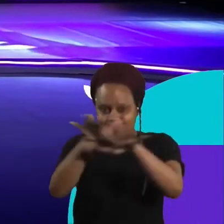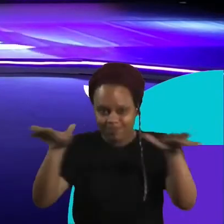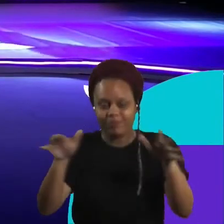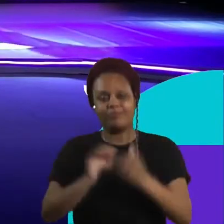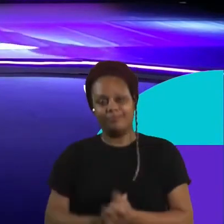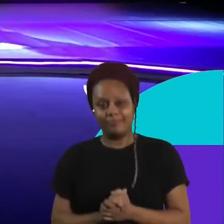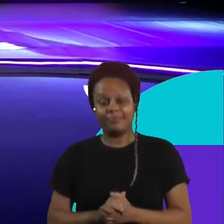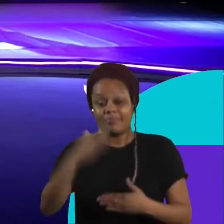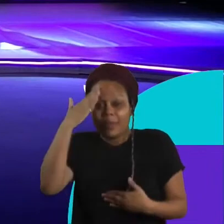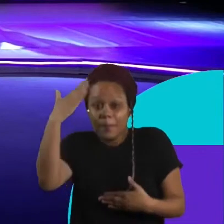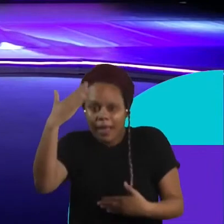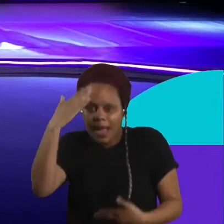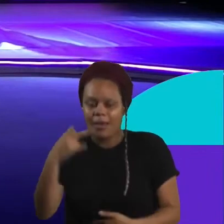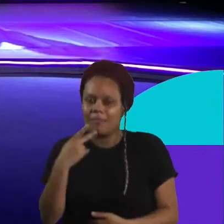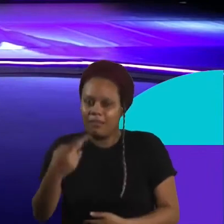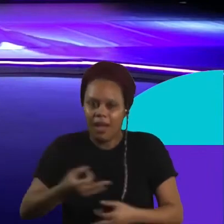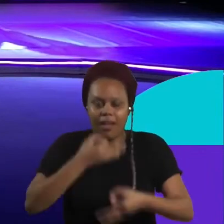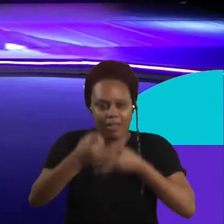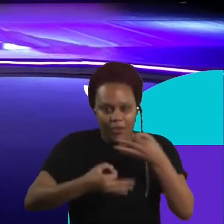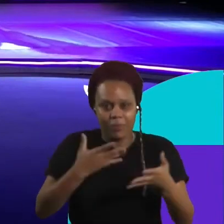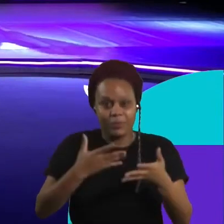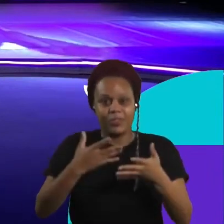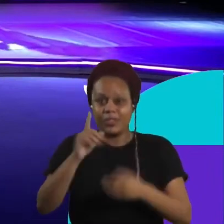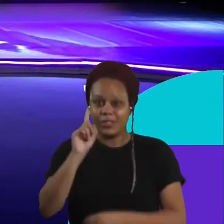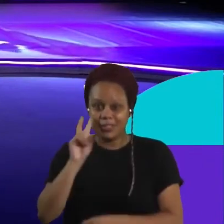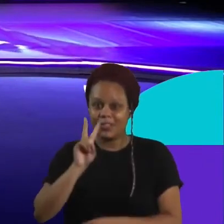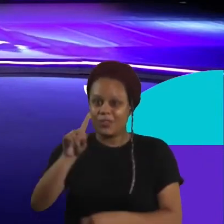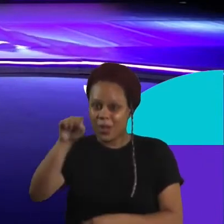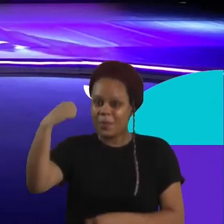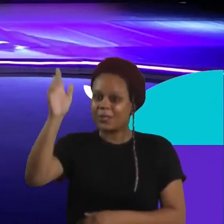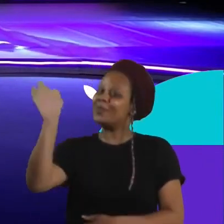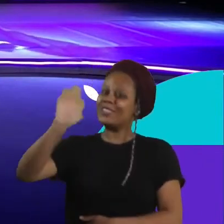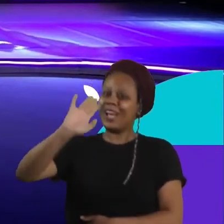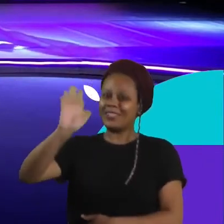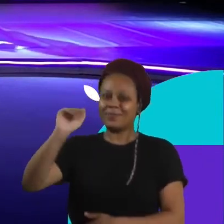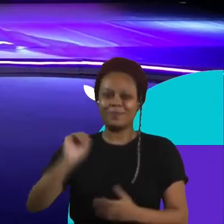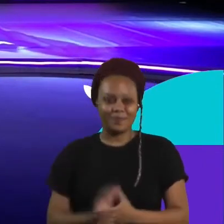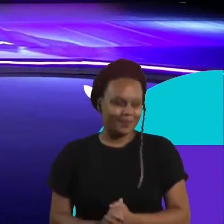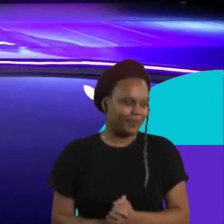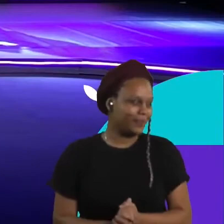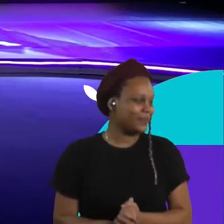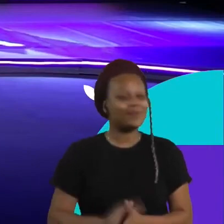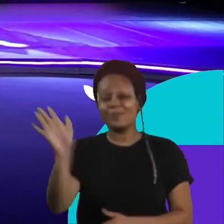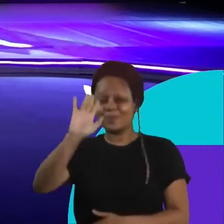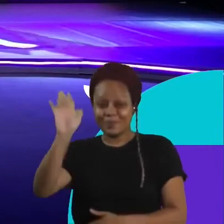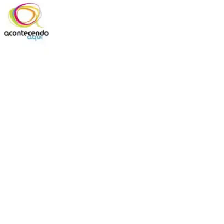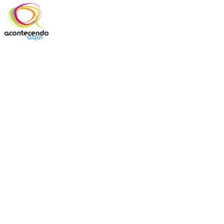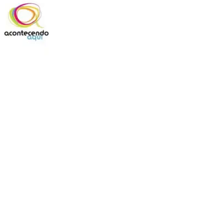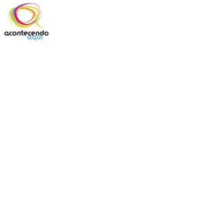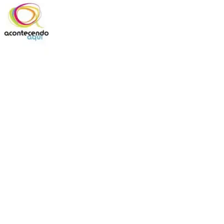Muito obrigada pela fala e a gente se vê por aí. Tchau, tchau, Fê. Tchau, um abraço.